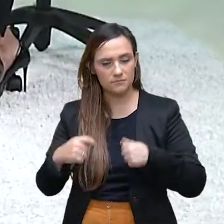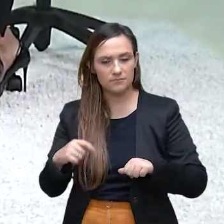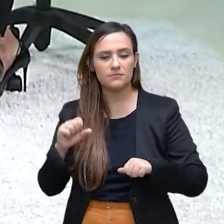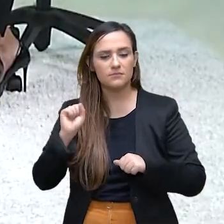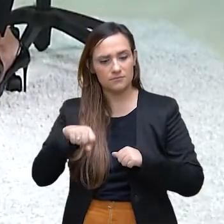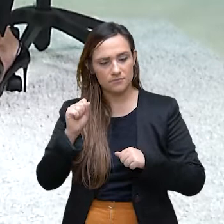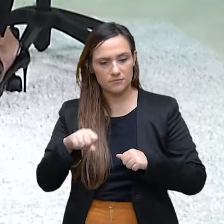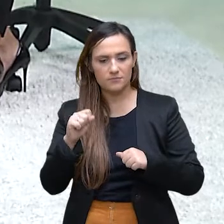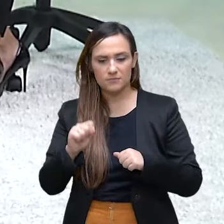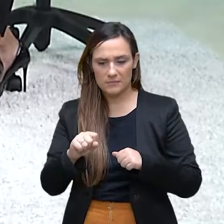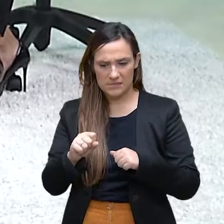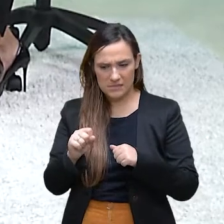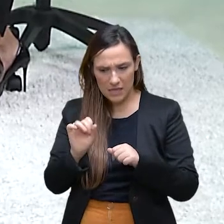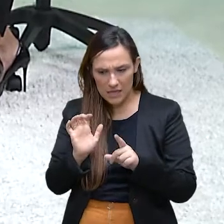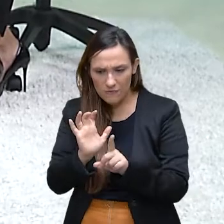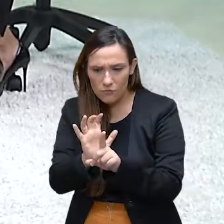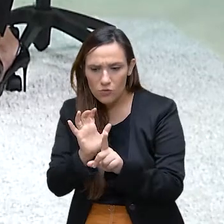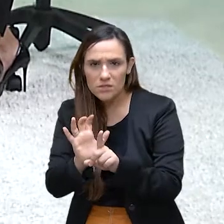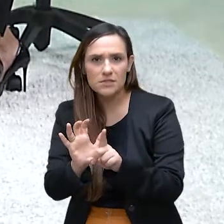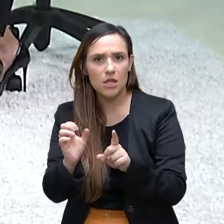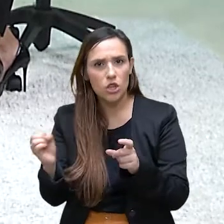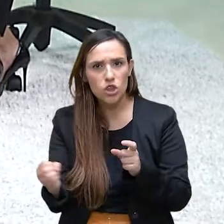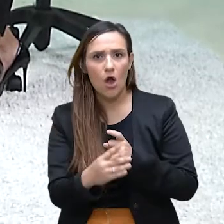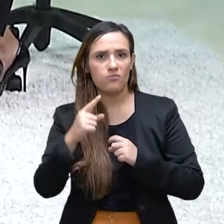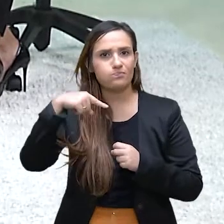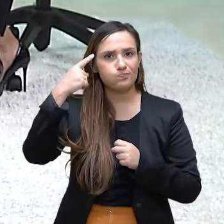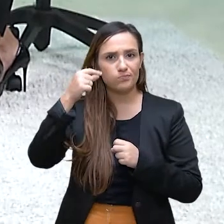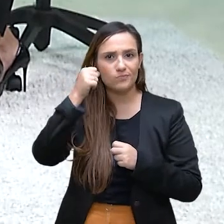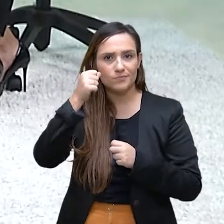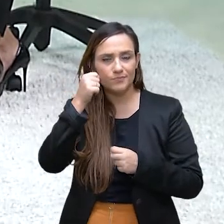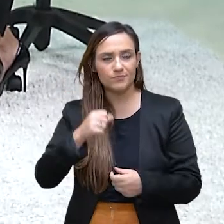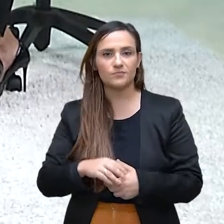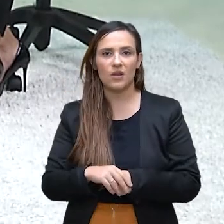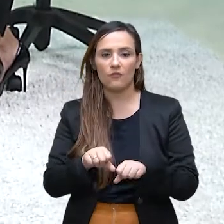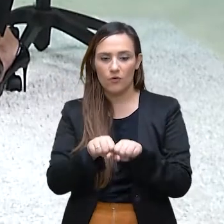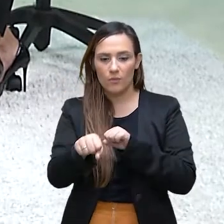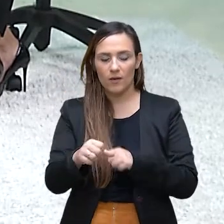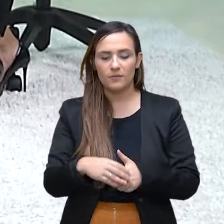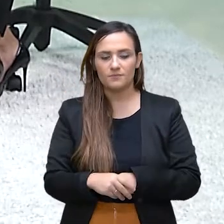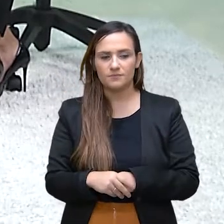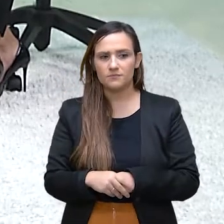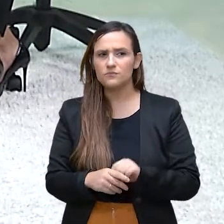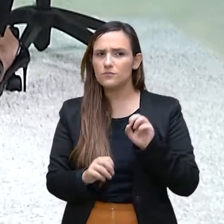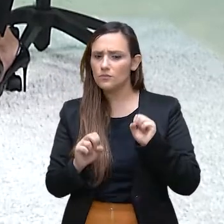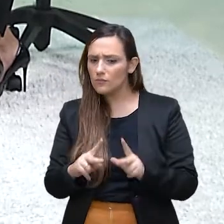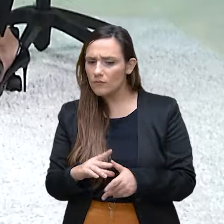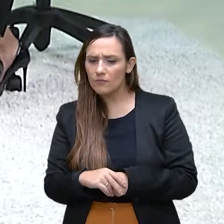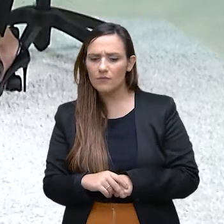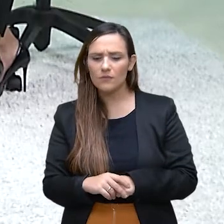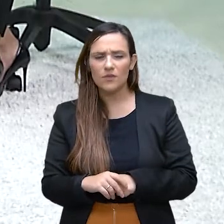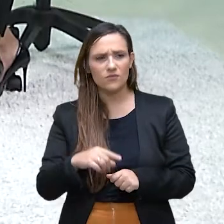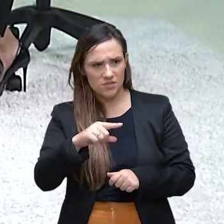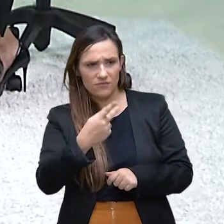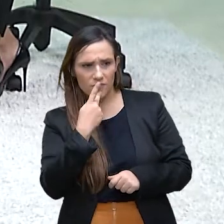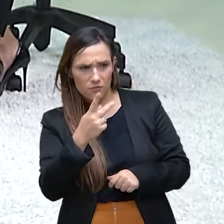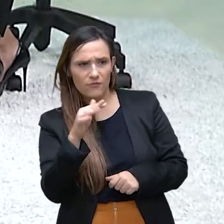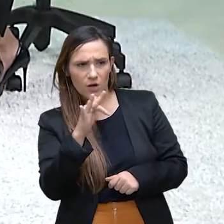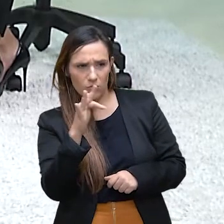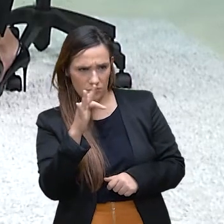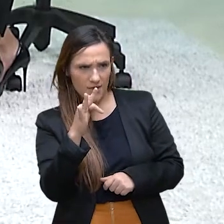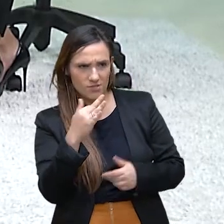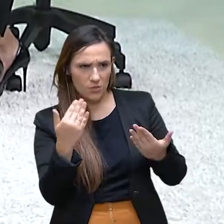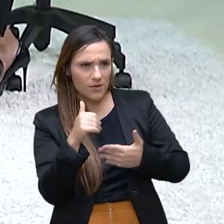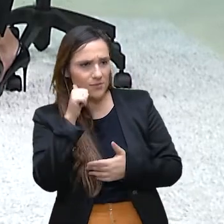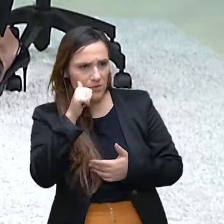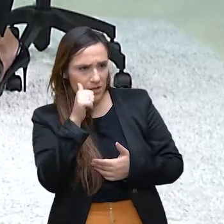exemplo para a jovem advocacia que vem. E essas novas advogadas que estão no processo de formação, Como você bem mencionou, a gente